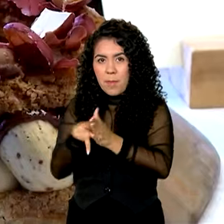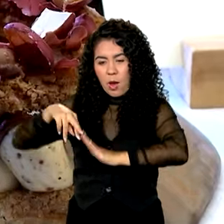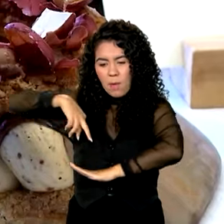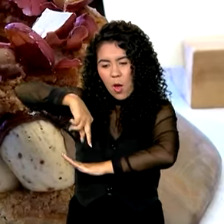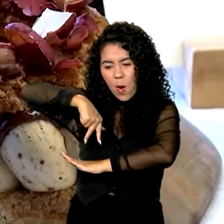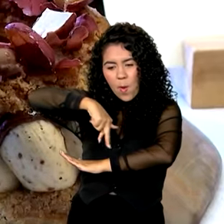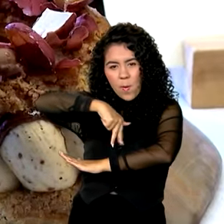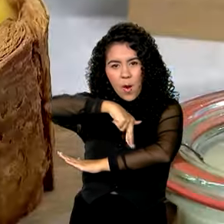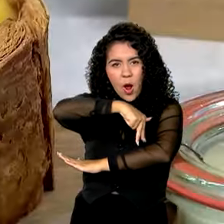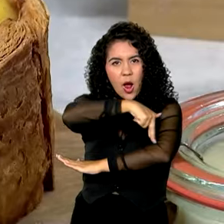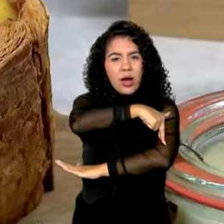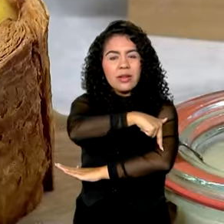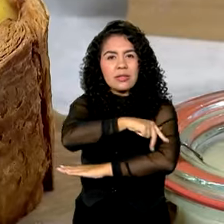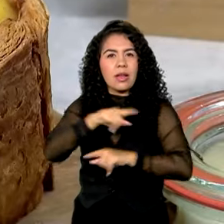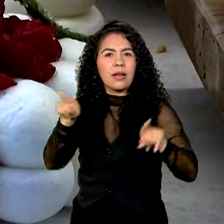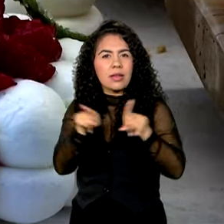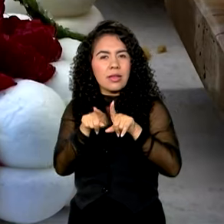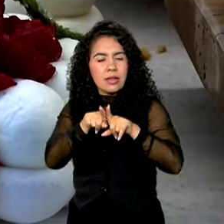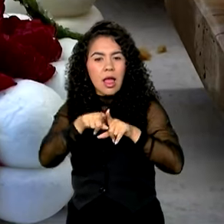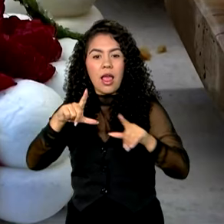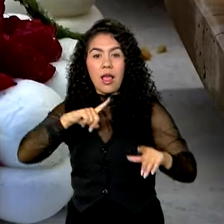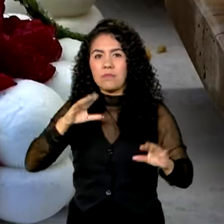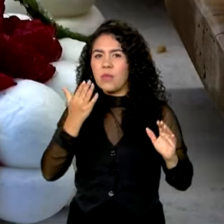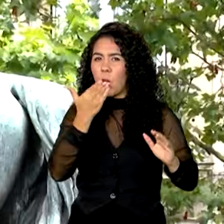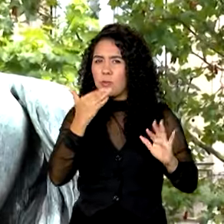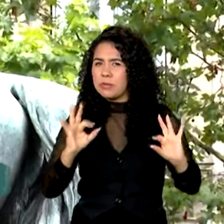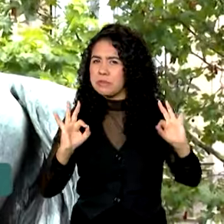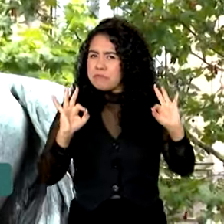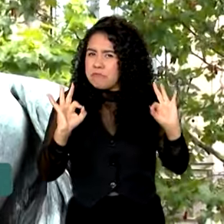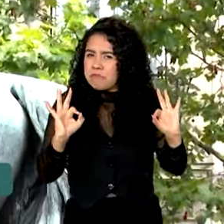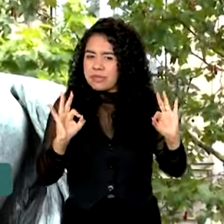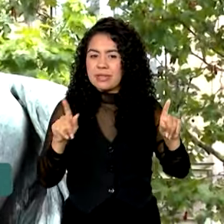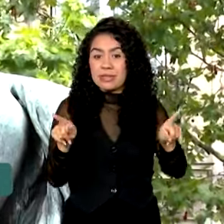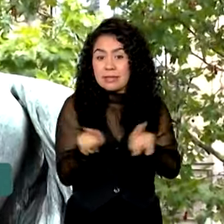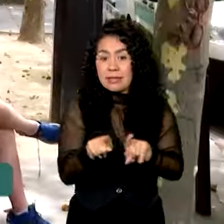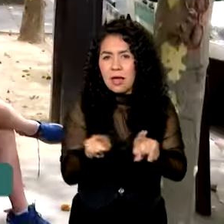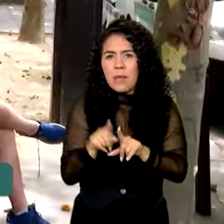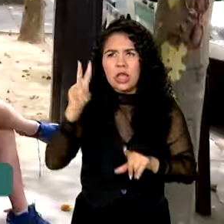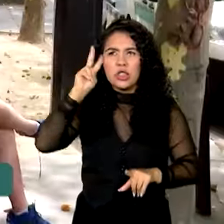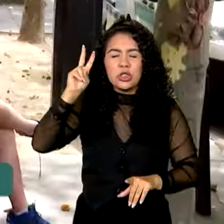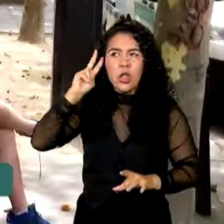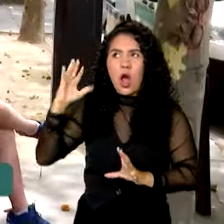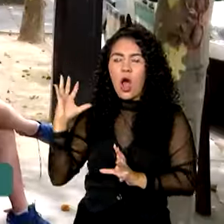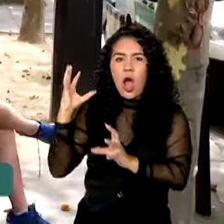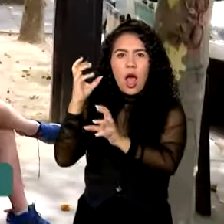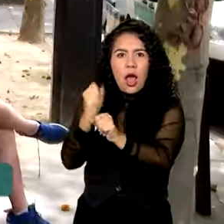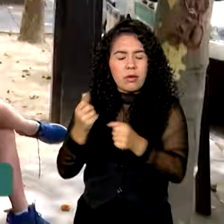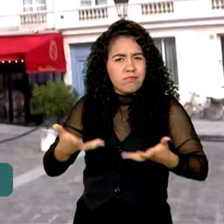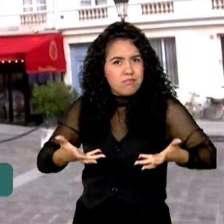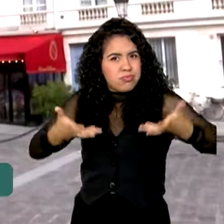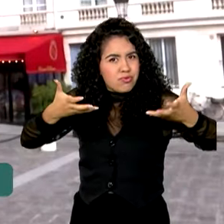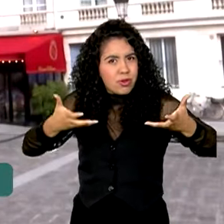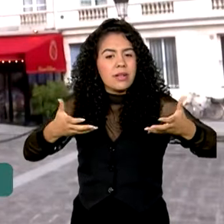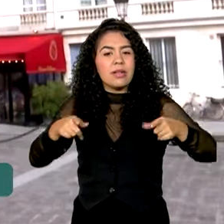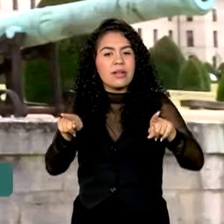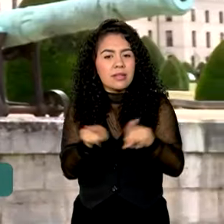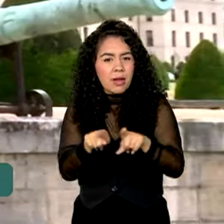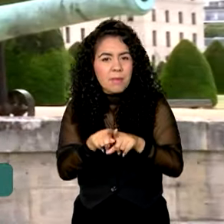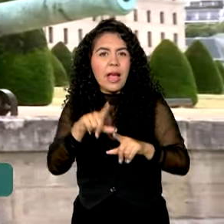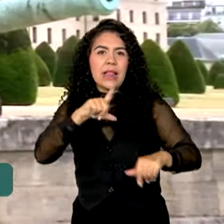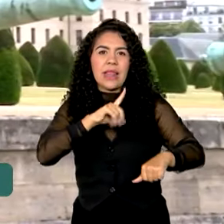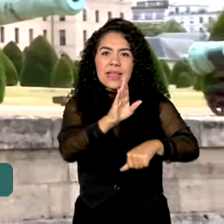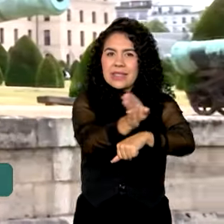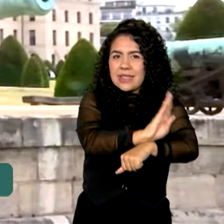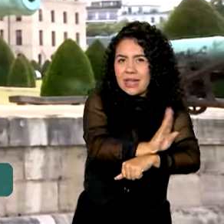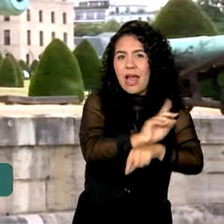Luz, é famosa pela gastronomia sofisticada e pela rica história, frequentemente retratada no cinema e